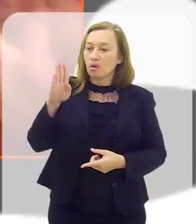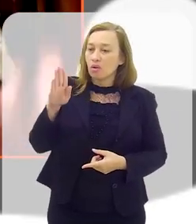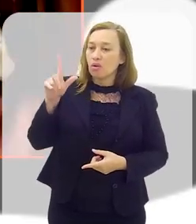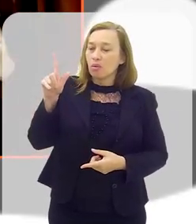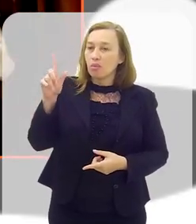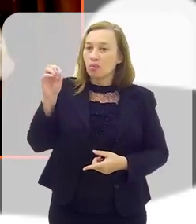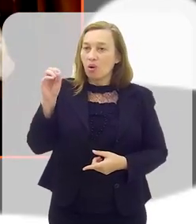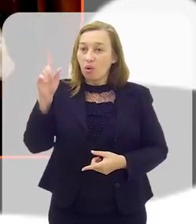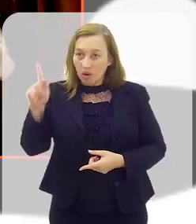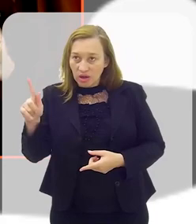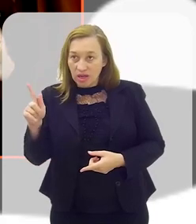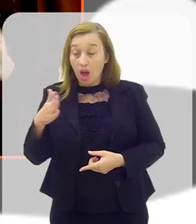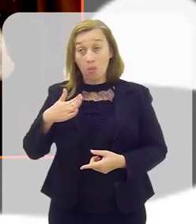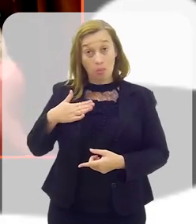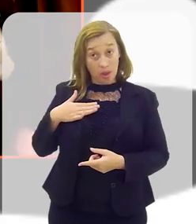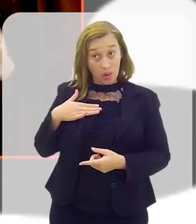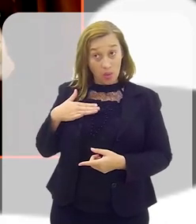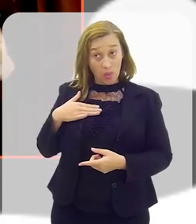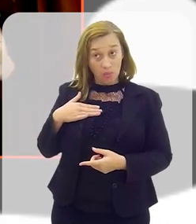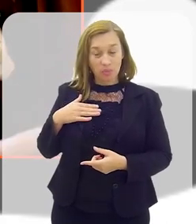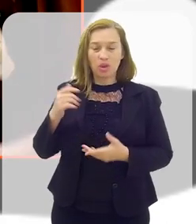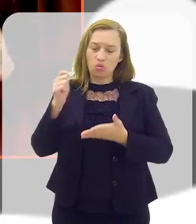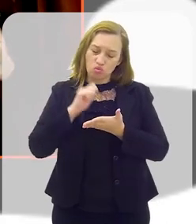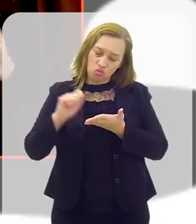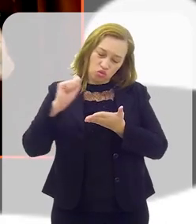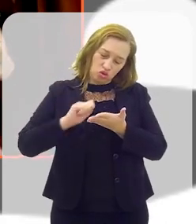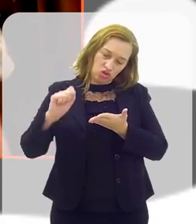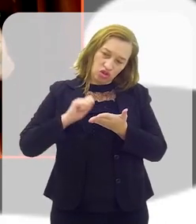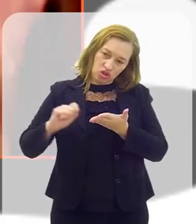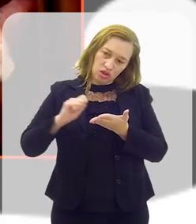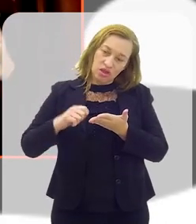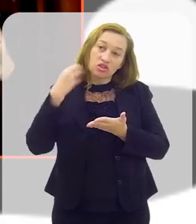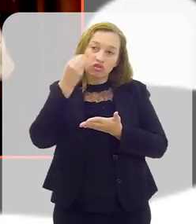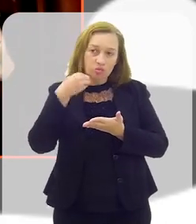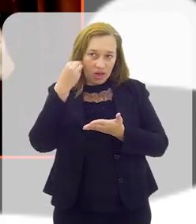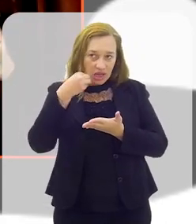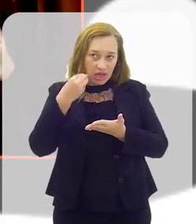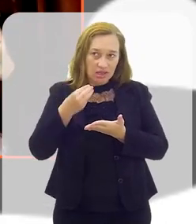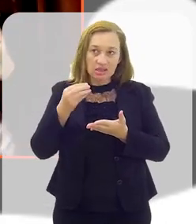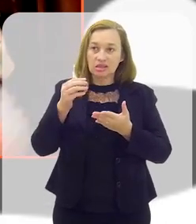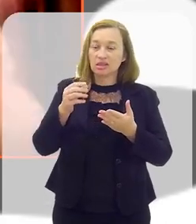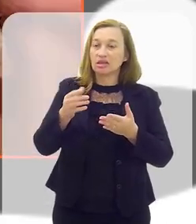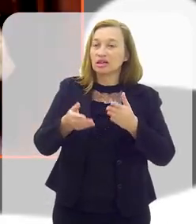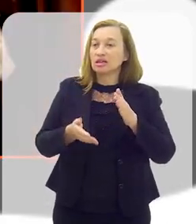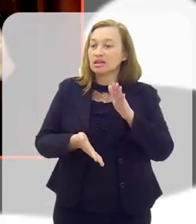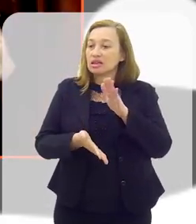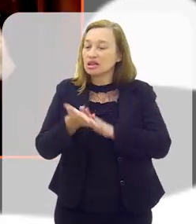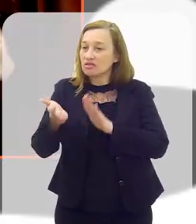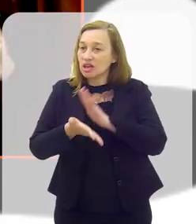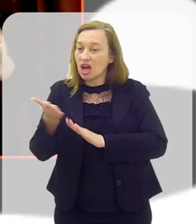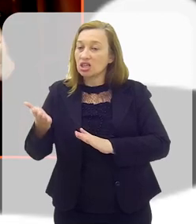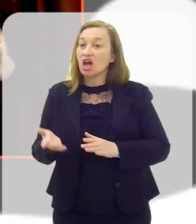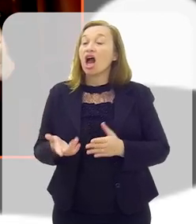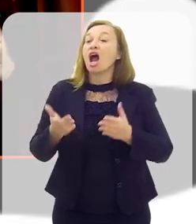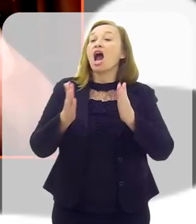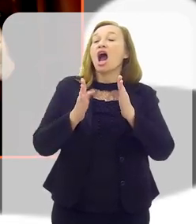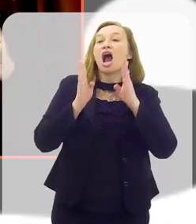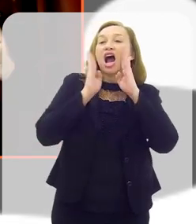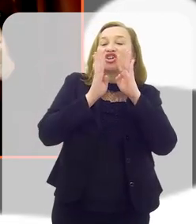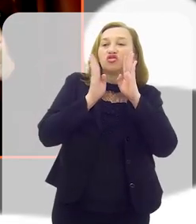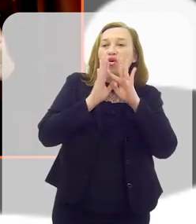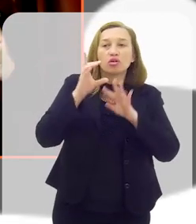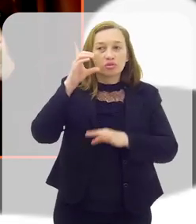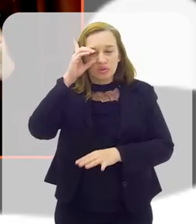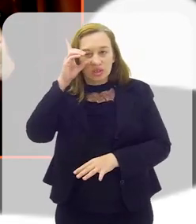Viajando com Baiar Boatê. É o meu blog em que eu escrevo, na realidade, sobre as experiências. E as fotos vão para o Instagram. No